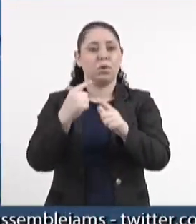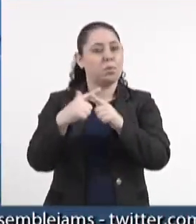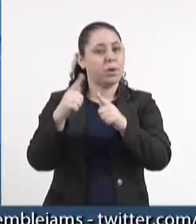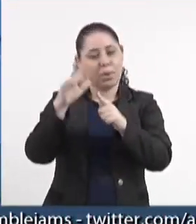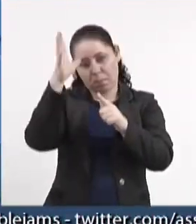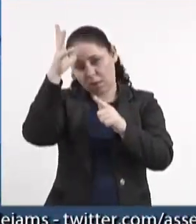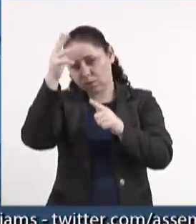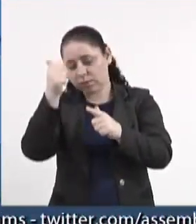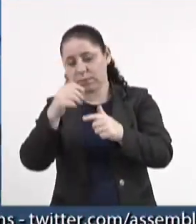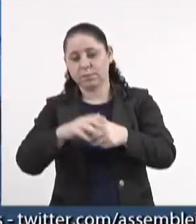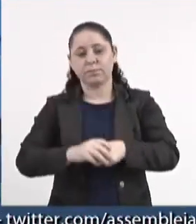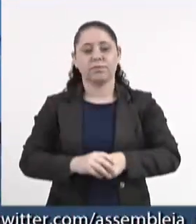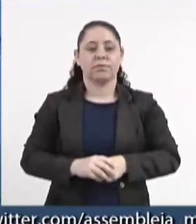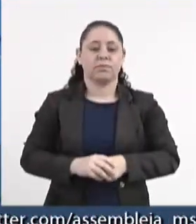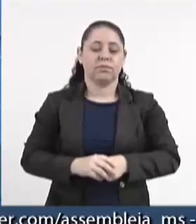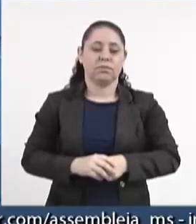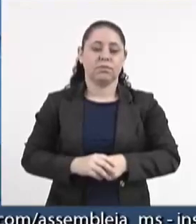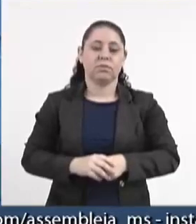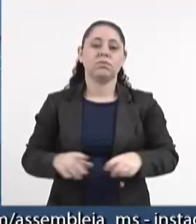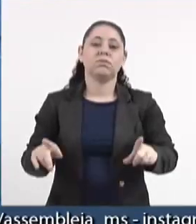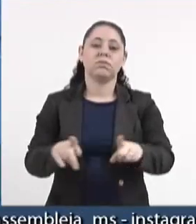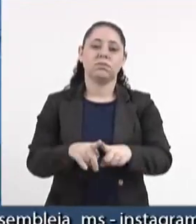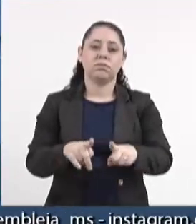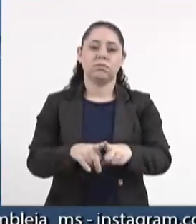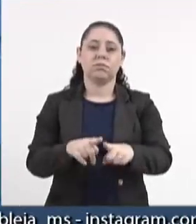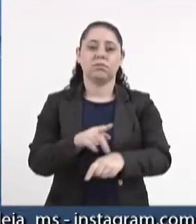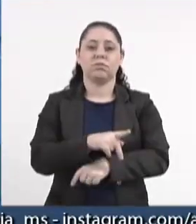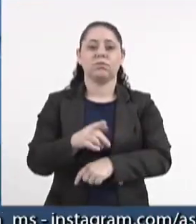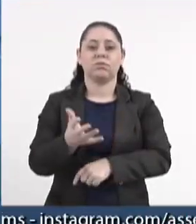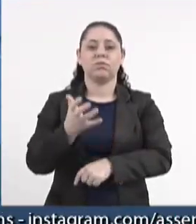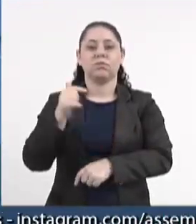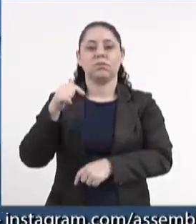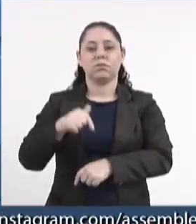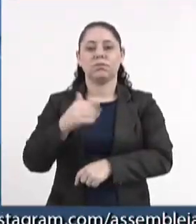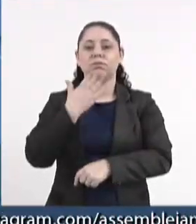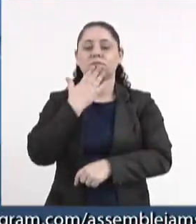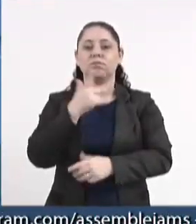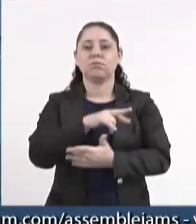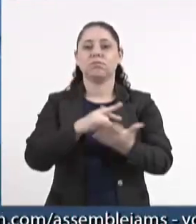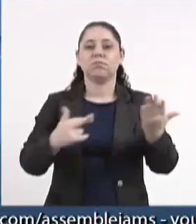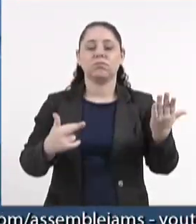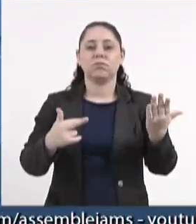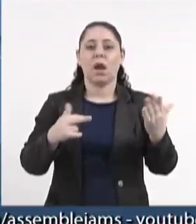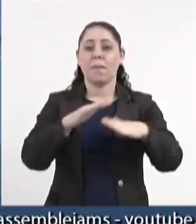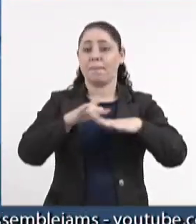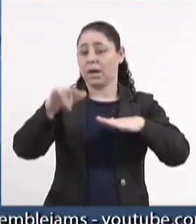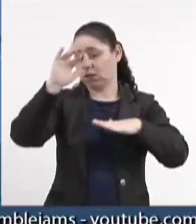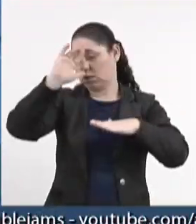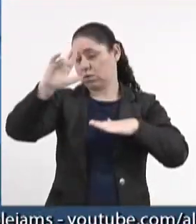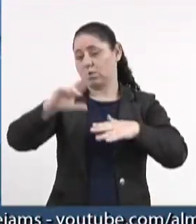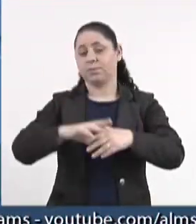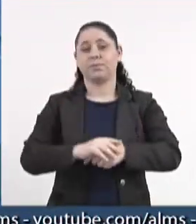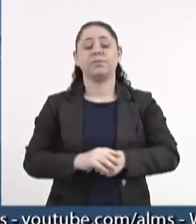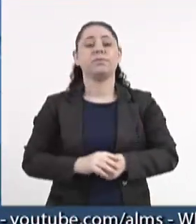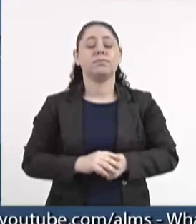essa situação. Também, senhor presidente, quero aqui fazer um requerimento à mesa diretora,